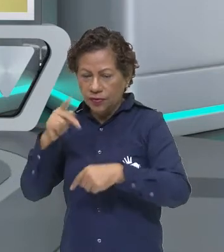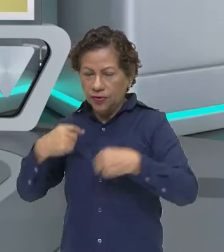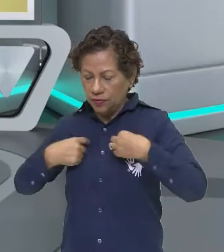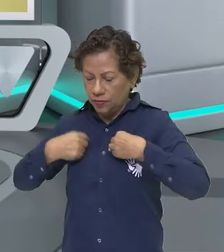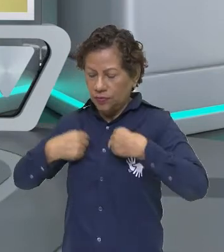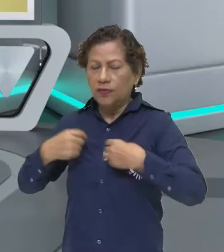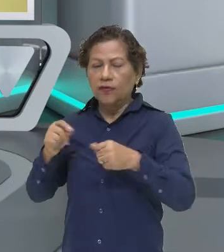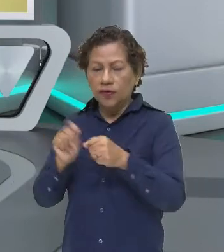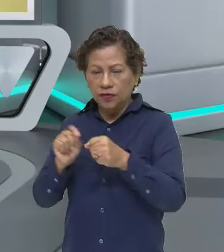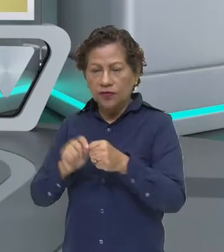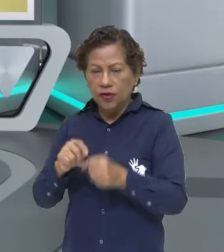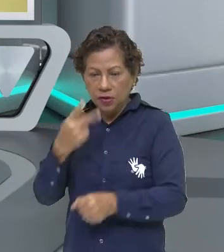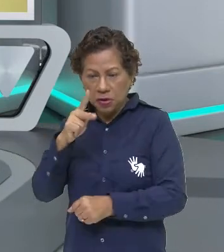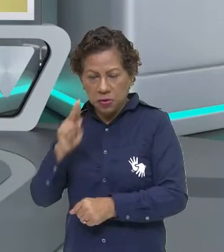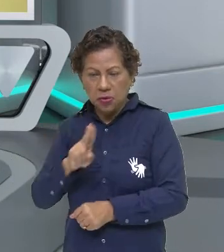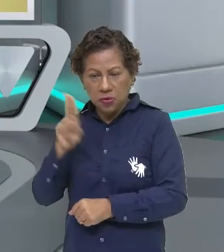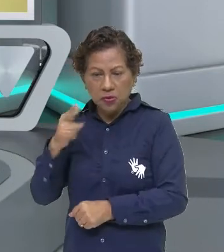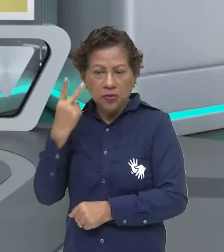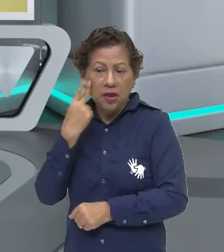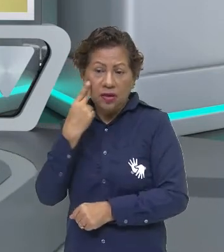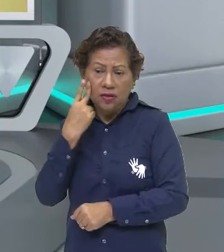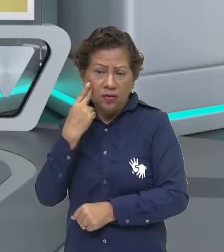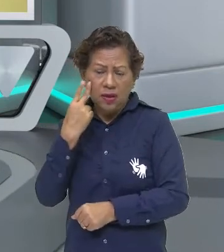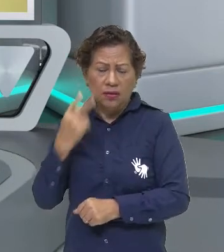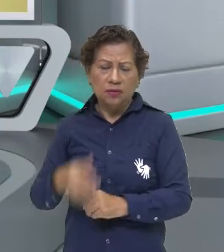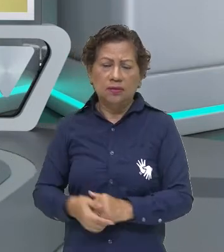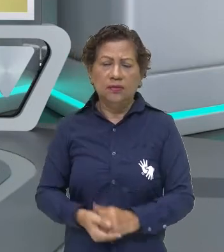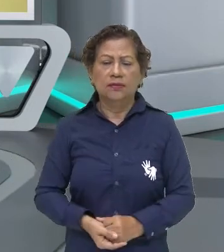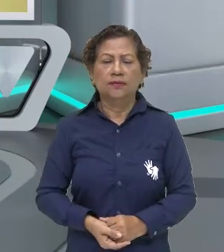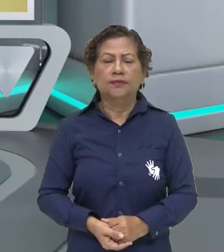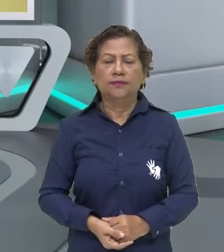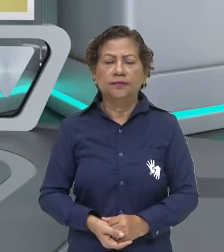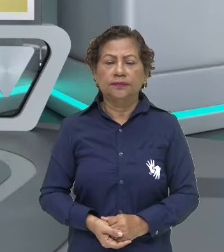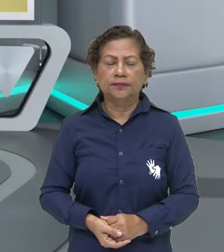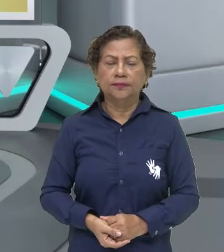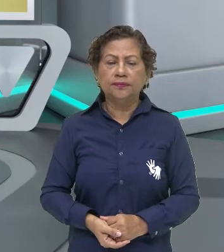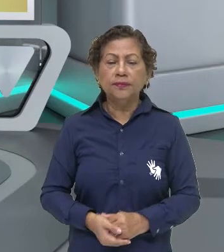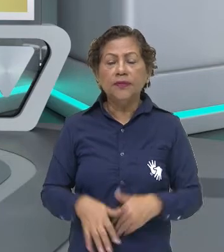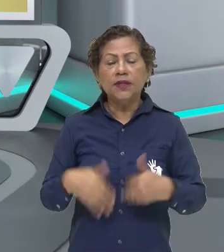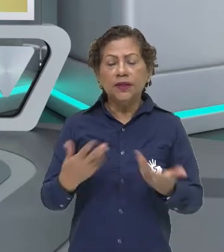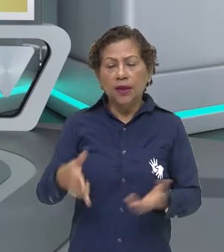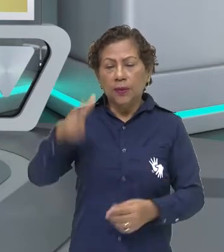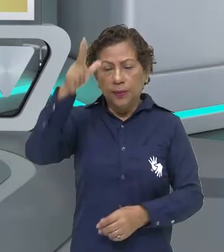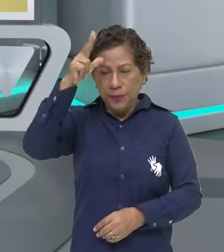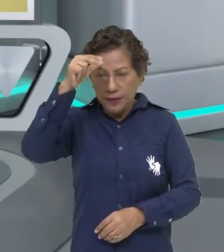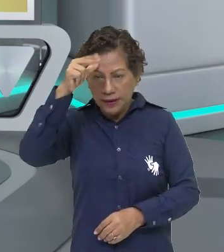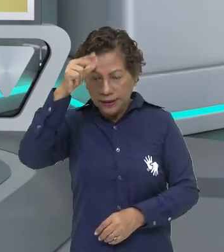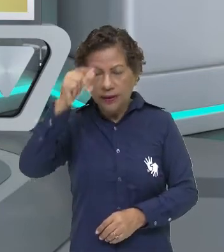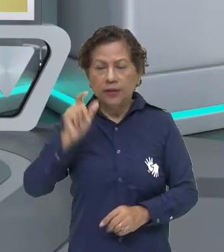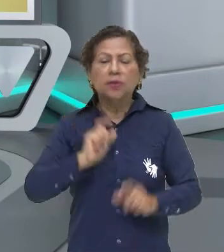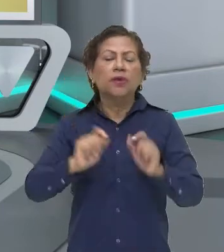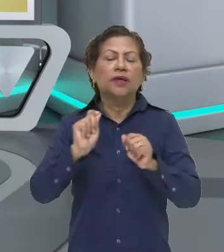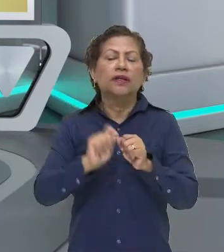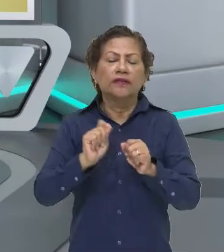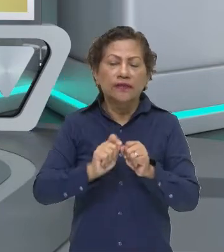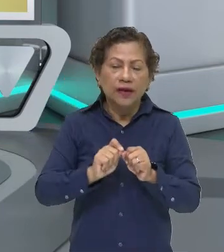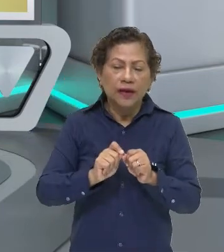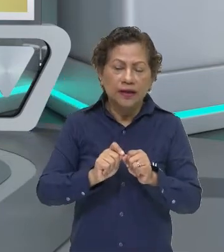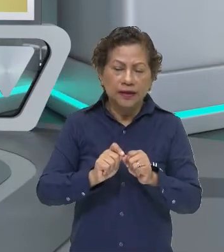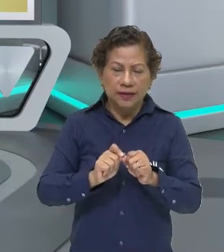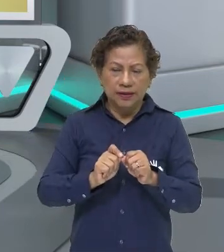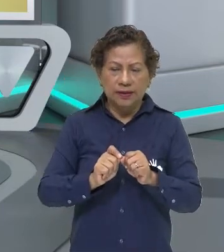um utensílio. Então, é isso que o dadaísmo faz, ele pega esses objetos,